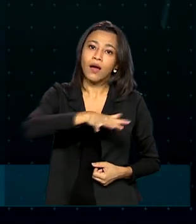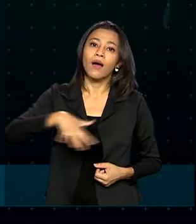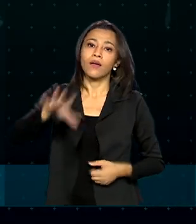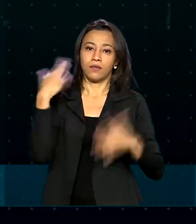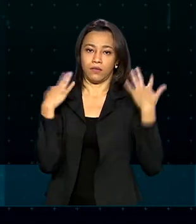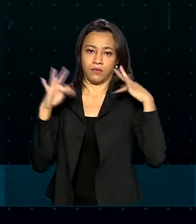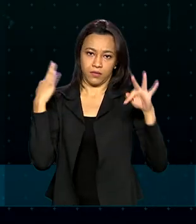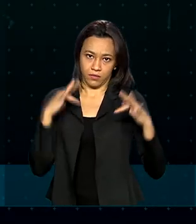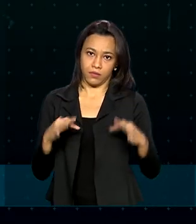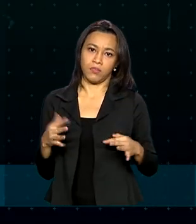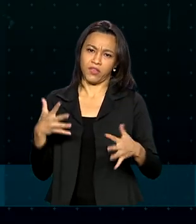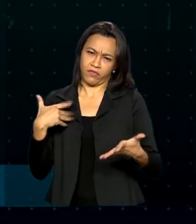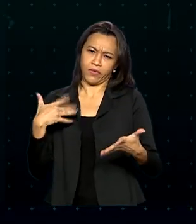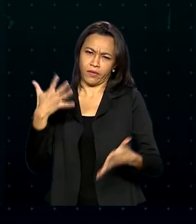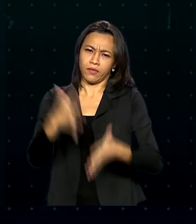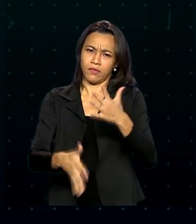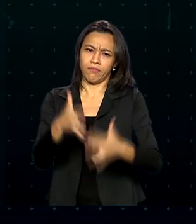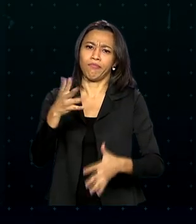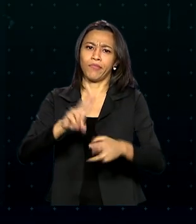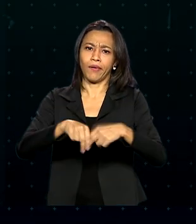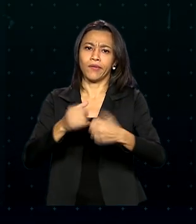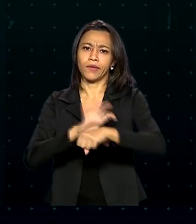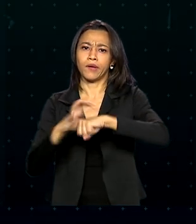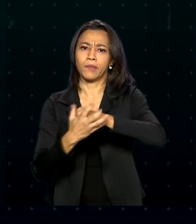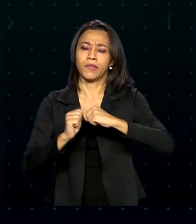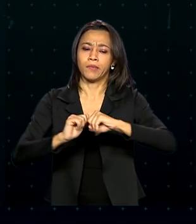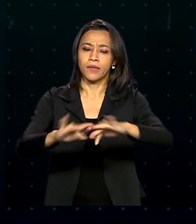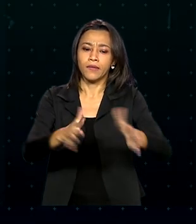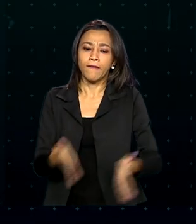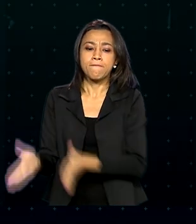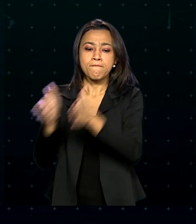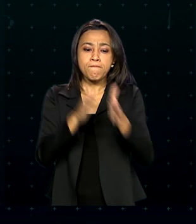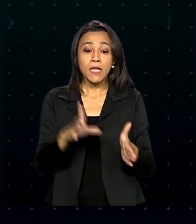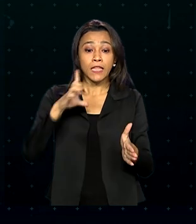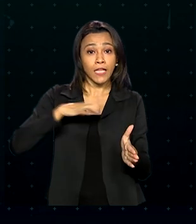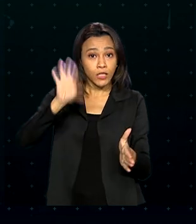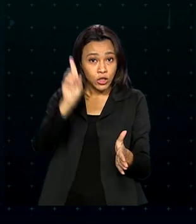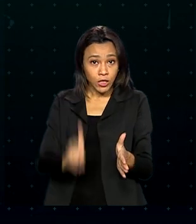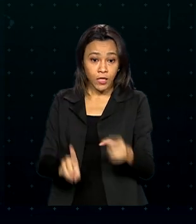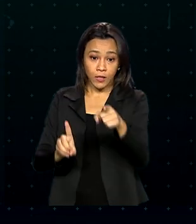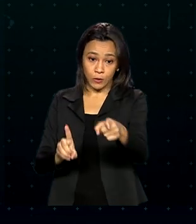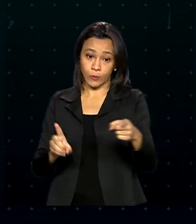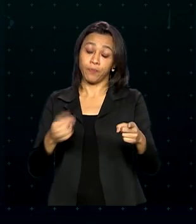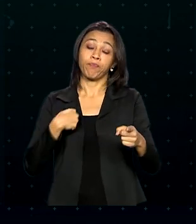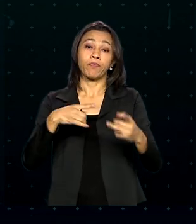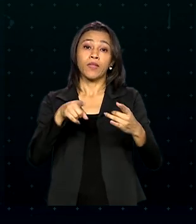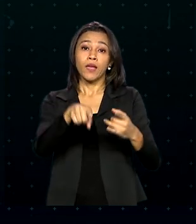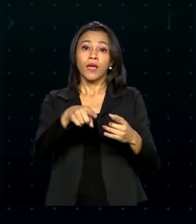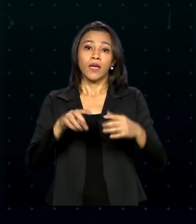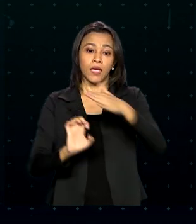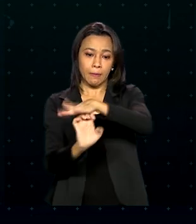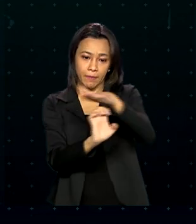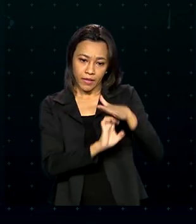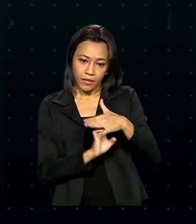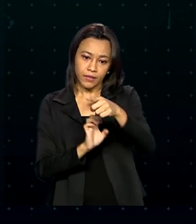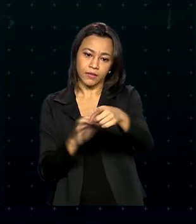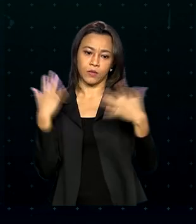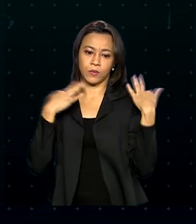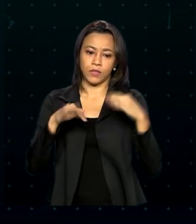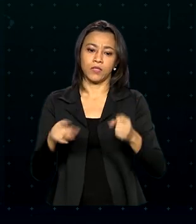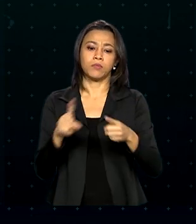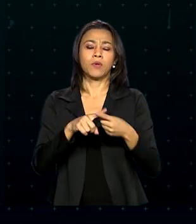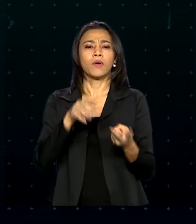Poderão ter acesso ao crédito, por exemplo, em empresas de acampamentos turísticos, agências de turismo,